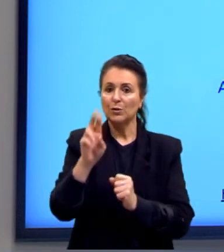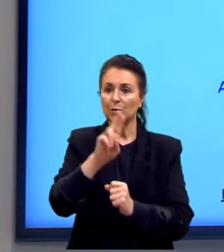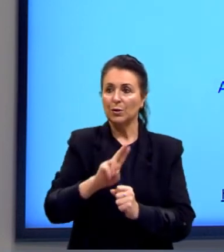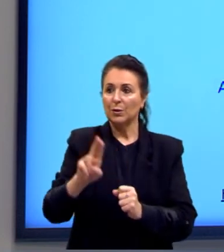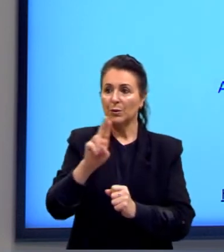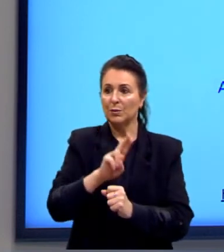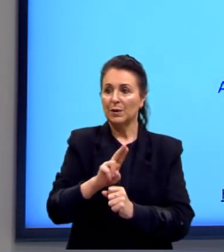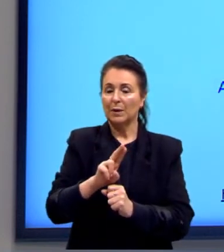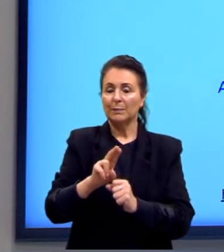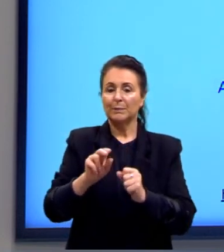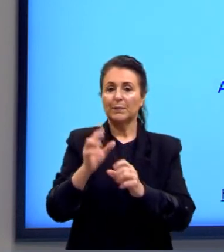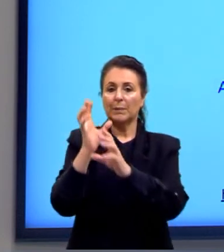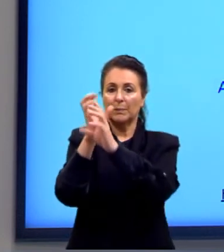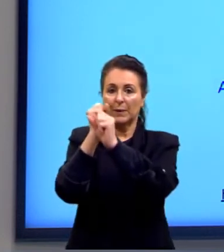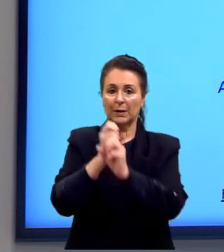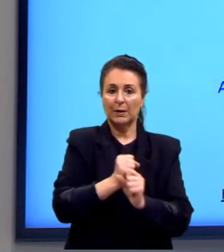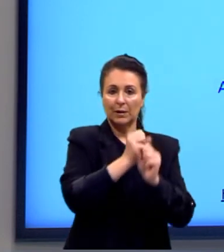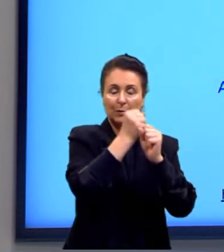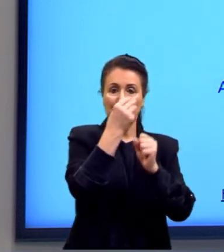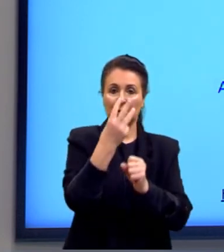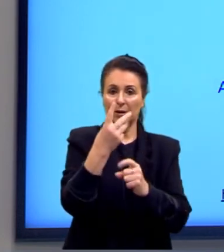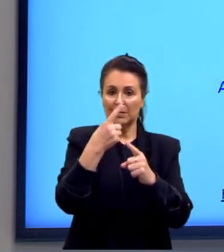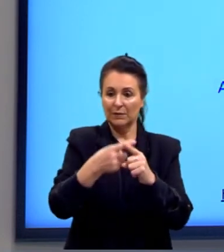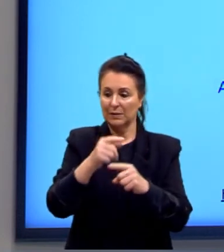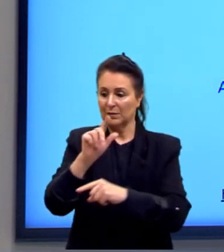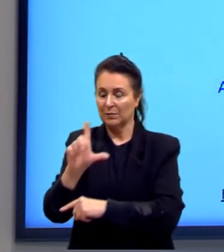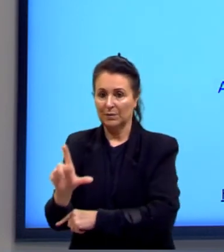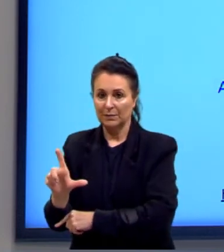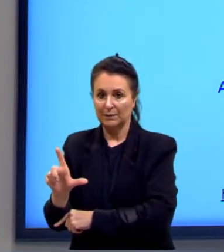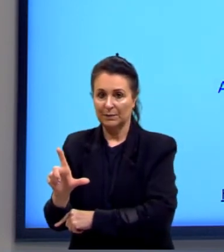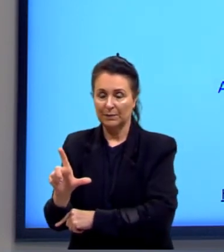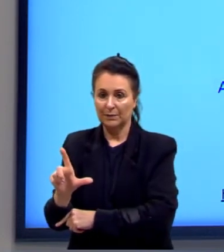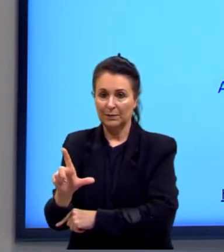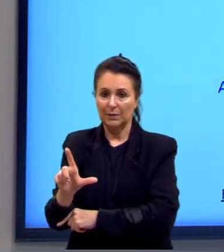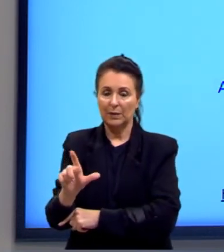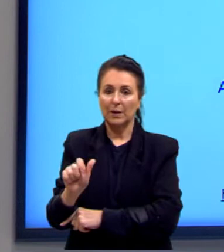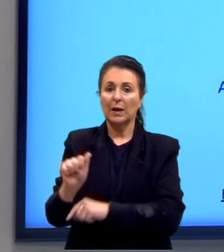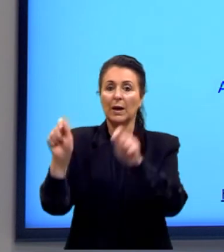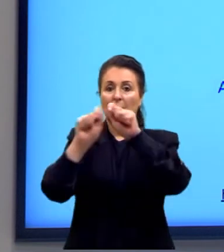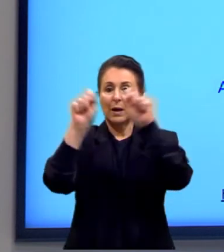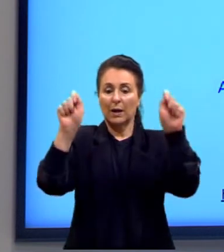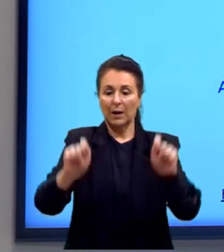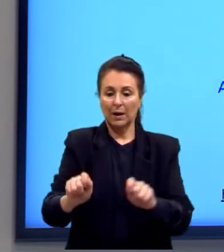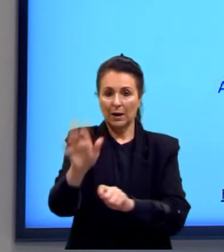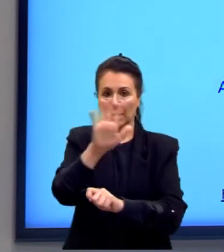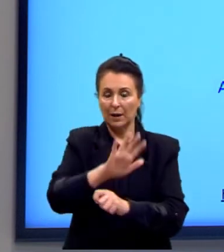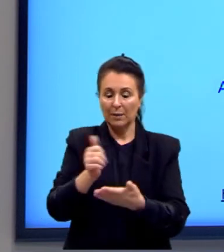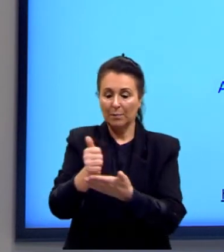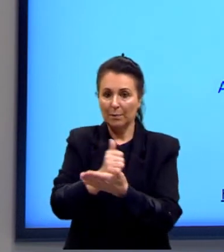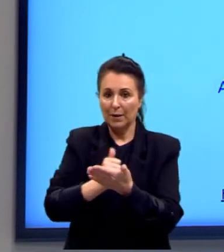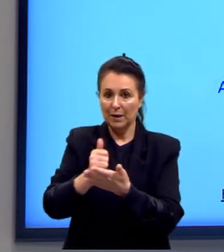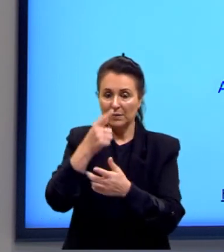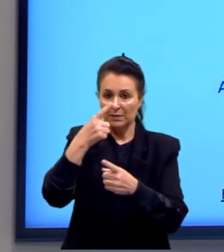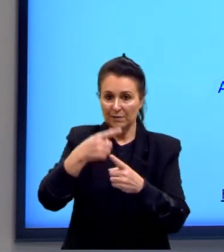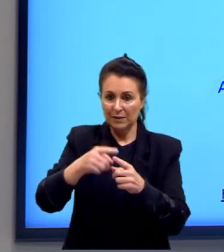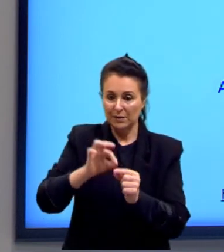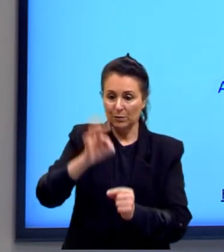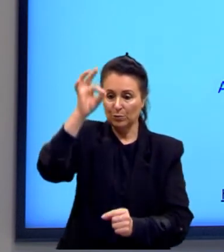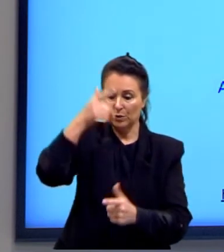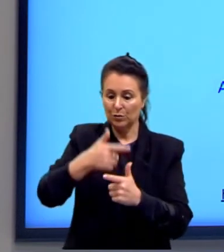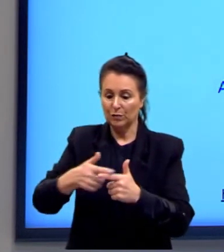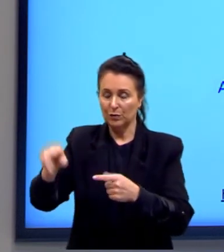perímetro como 3 vezes o lado. A área seria, então, base vezes altura dividido por 2.